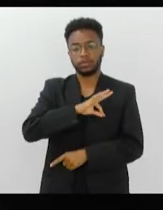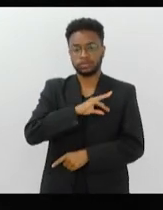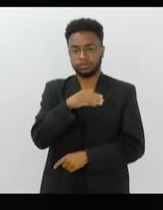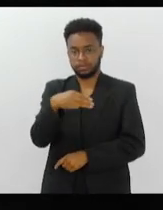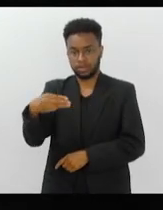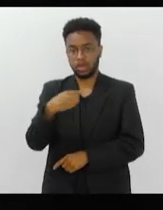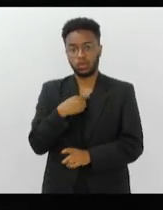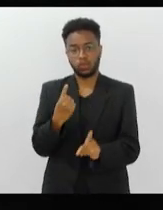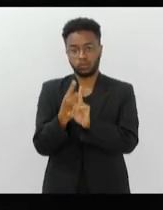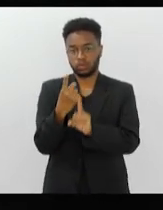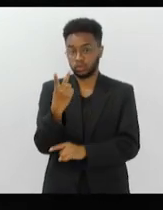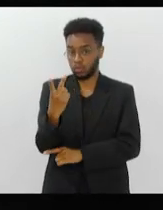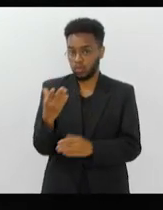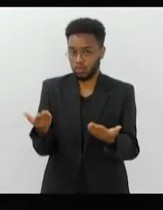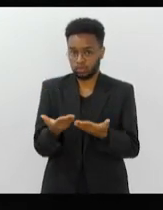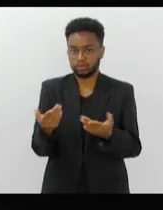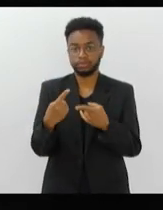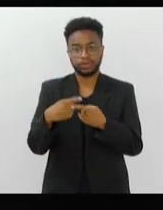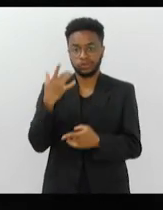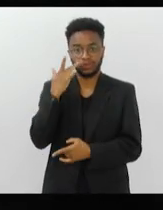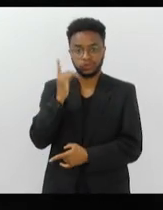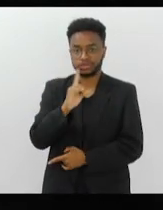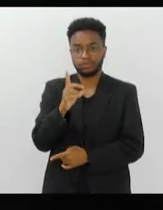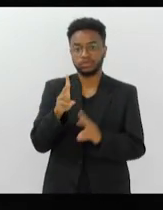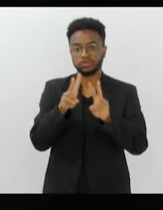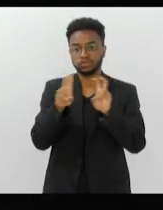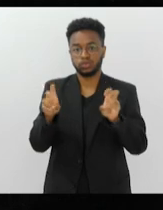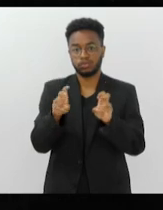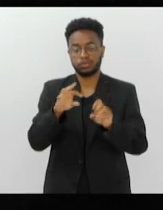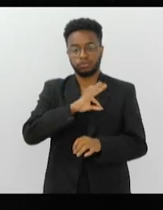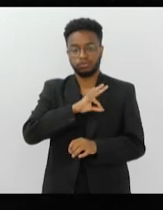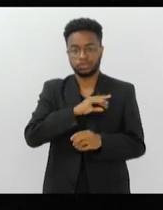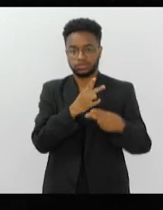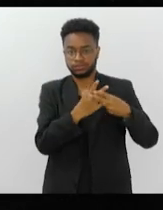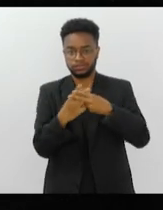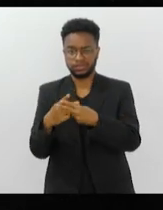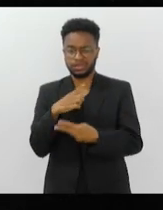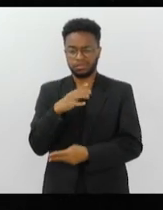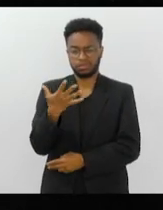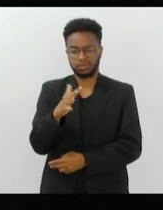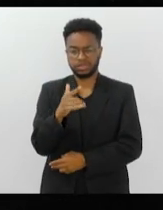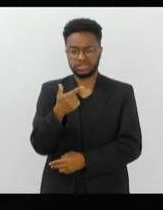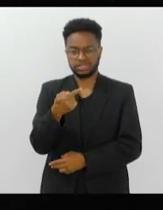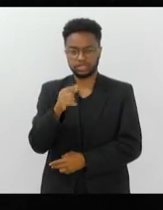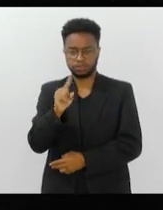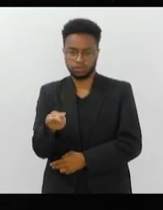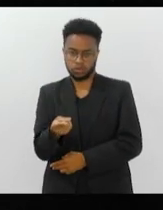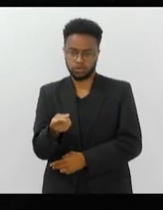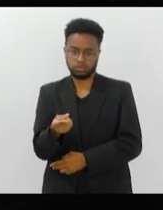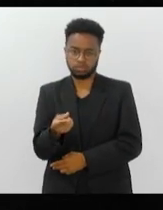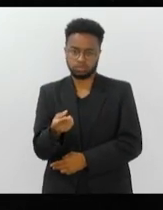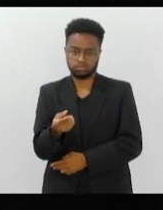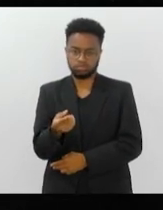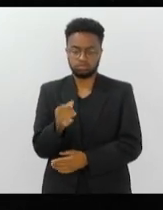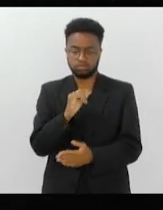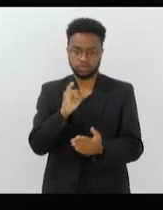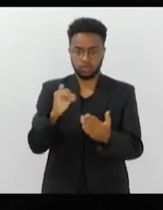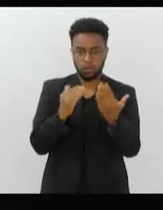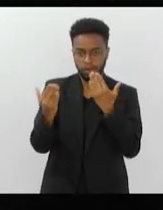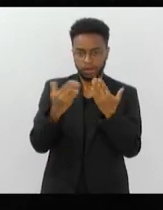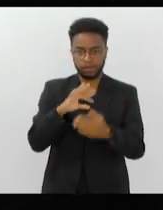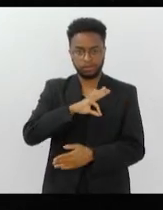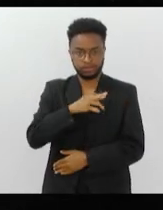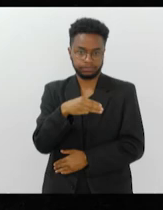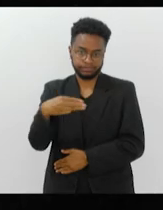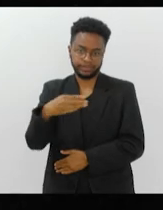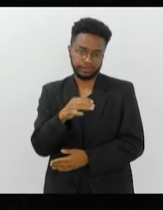dois policiais militares hoje que não sabiam sobre os policiais penais, porque eles são menos, sete mil, eu acho, em frente à Polícia Militar, realmente